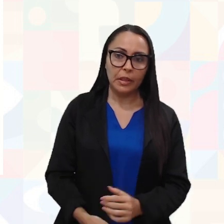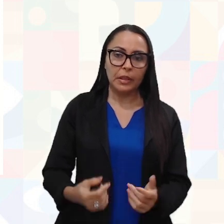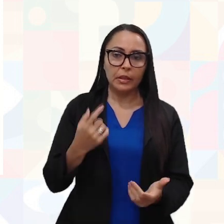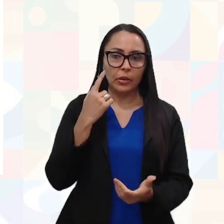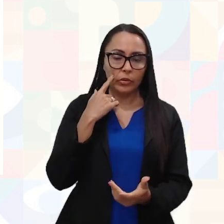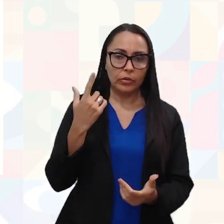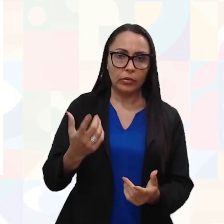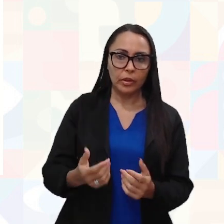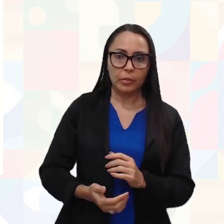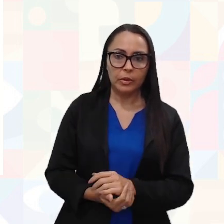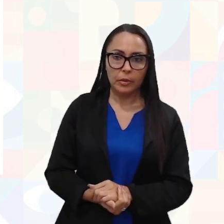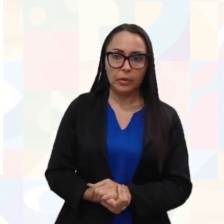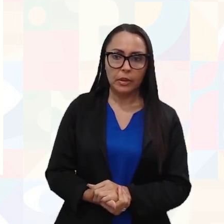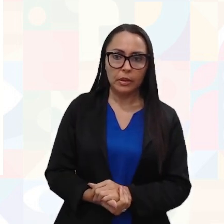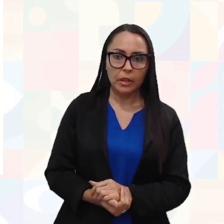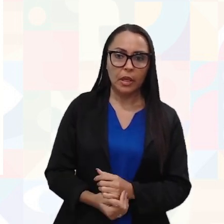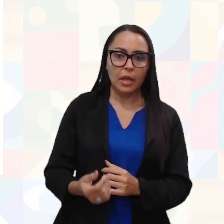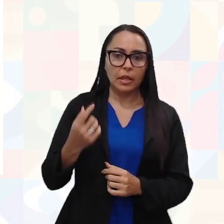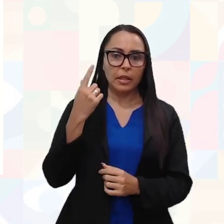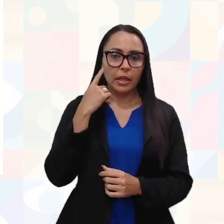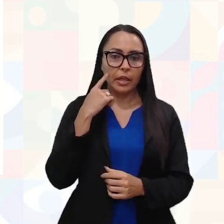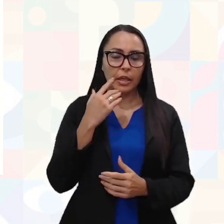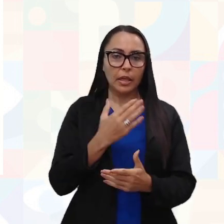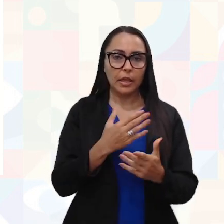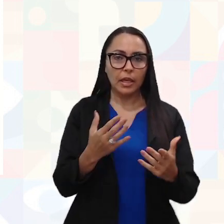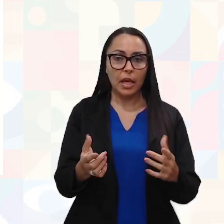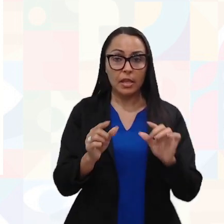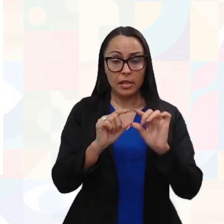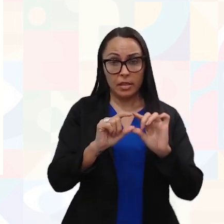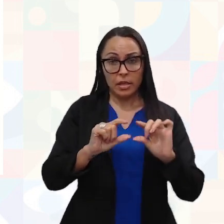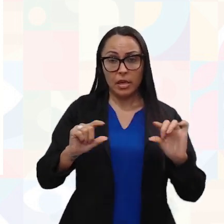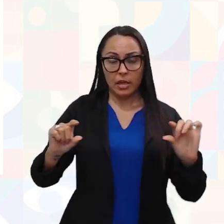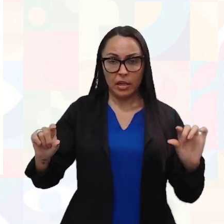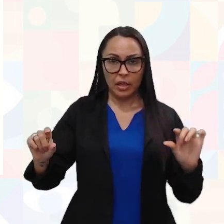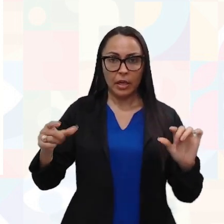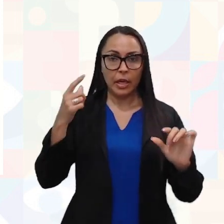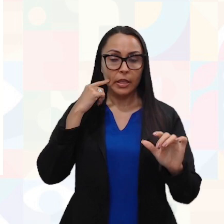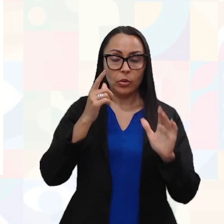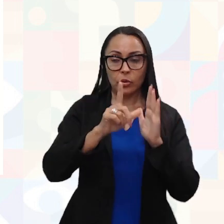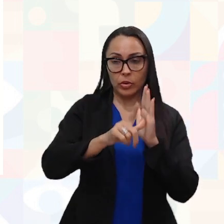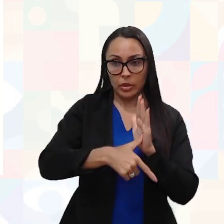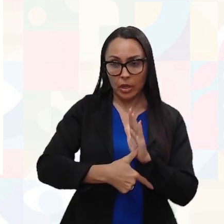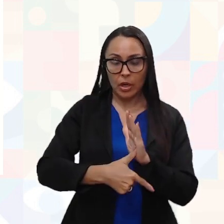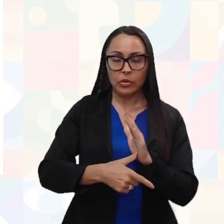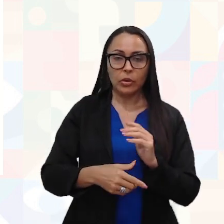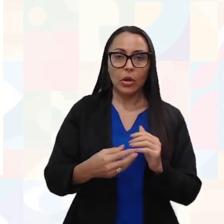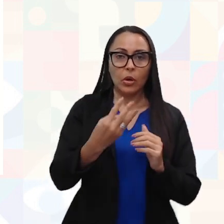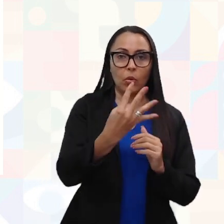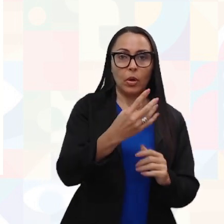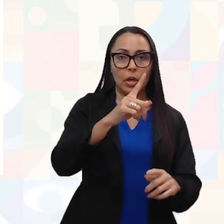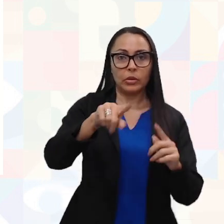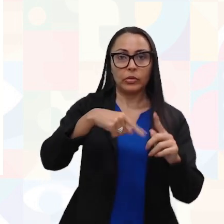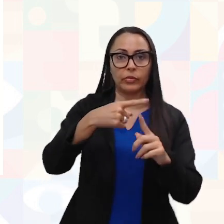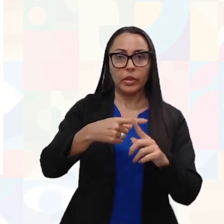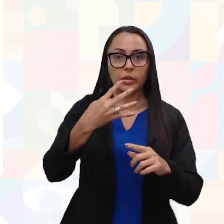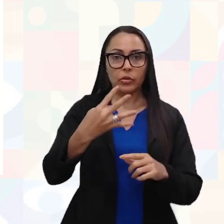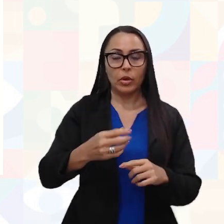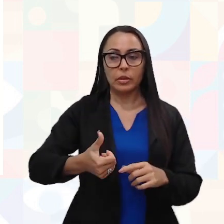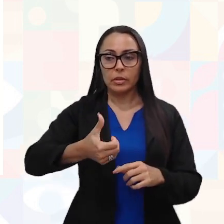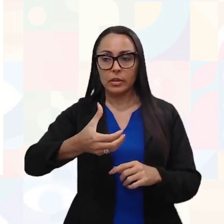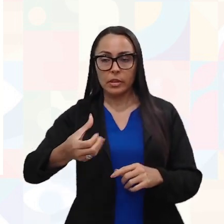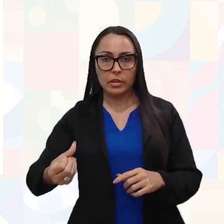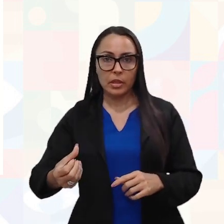na coluna referente, na linha, na verdade, referente ao atraso da entrega. 4 vezes 4, que dá 16.